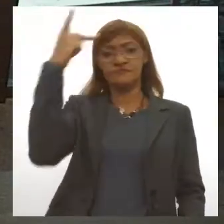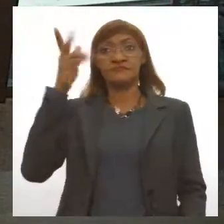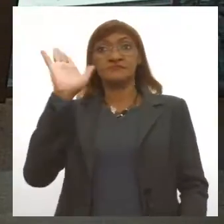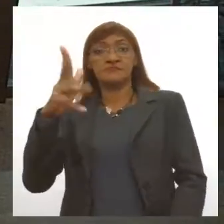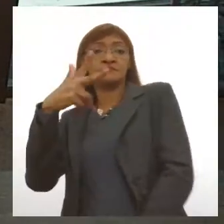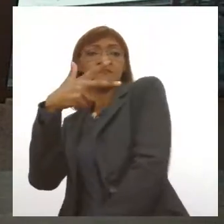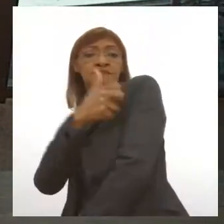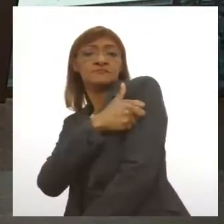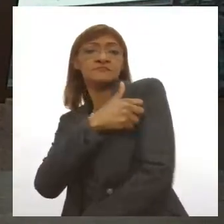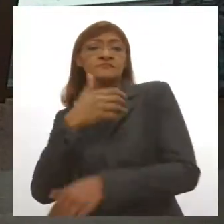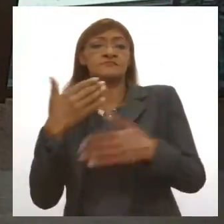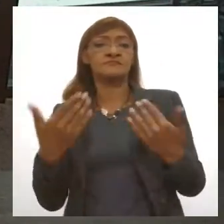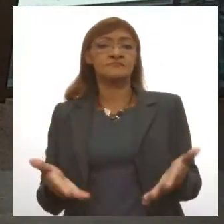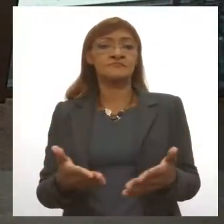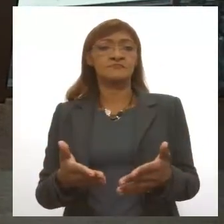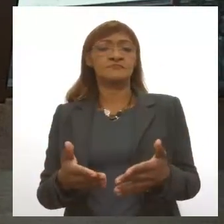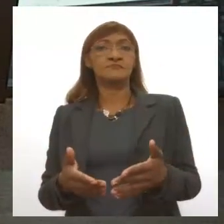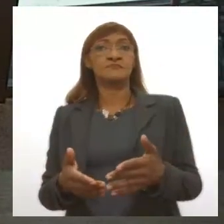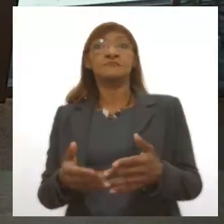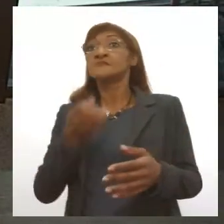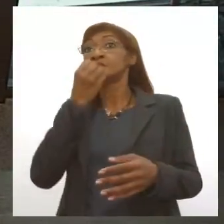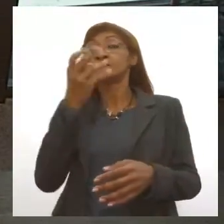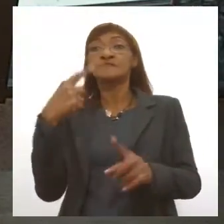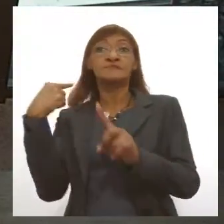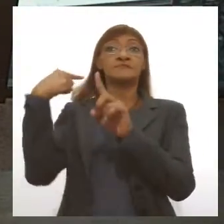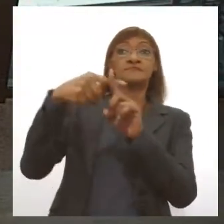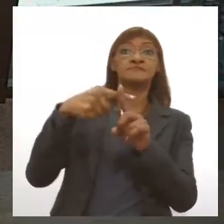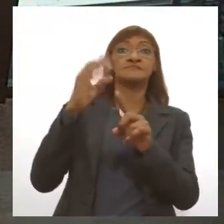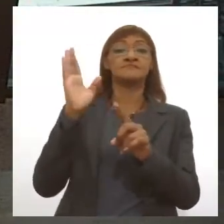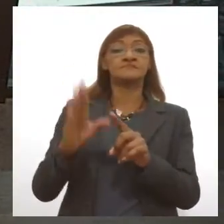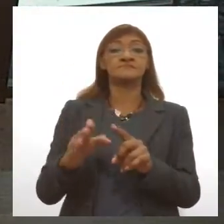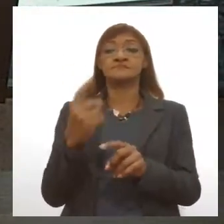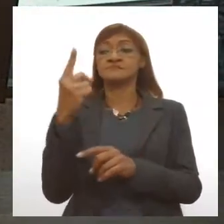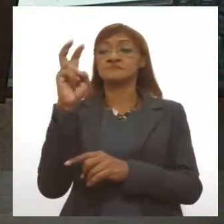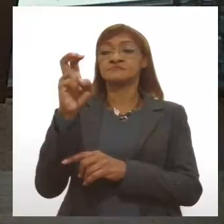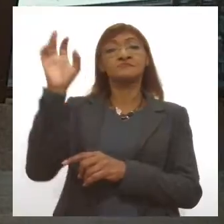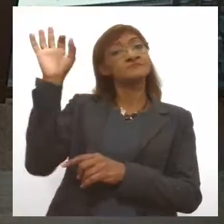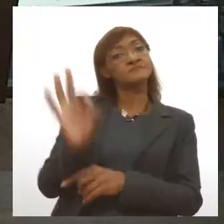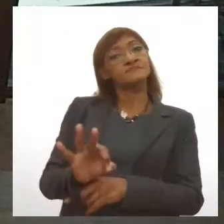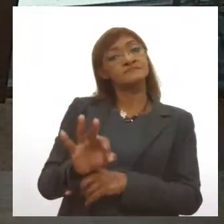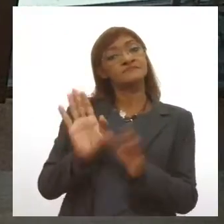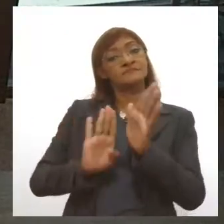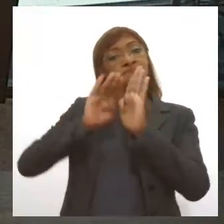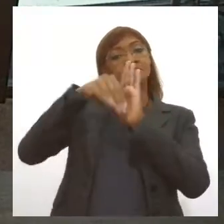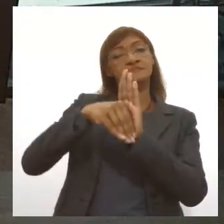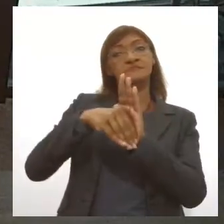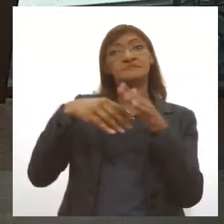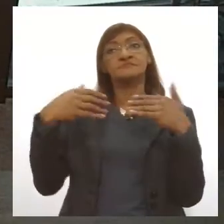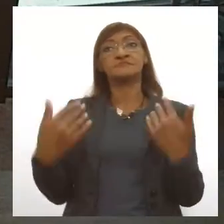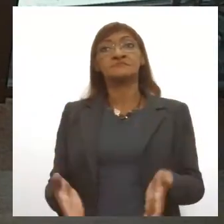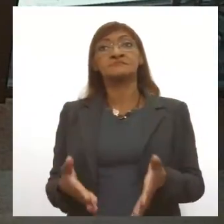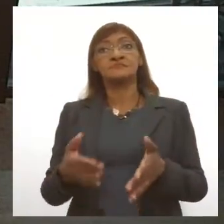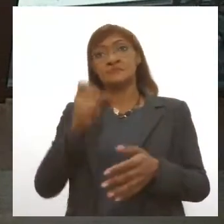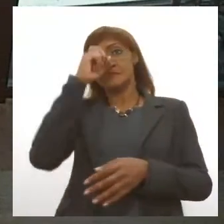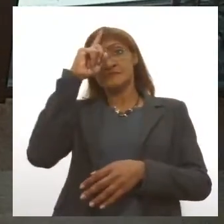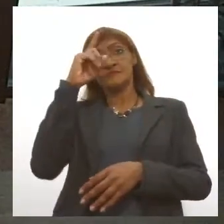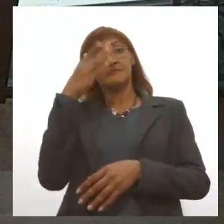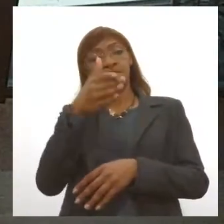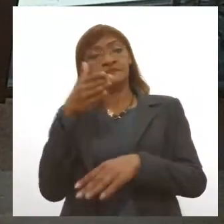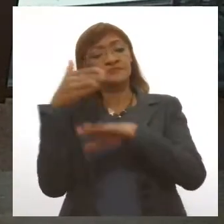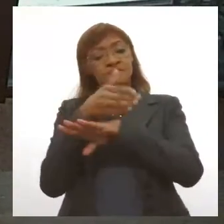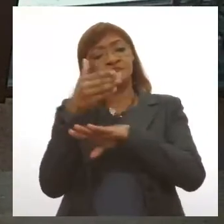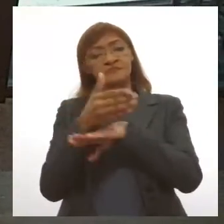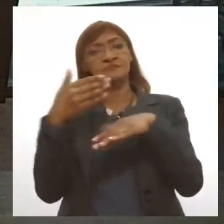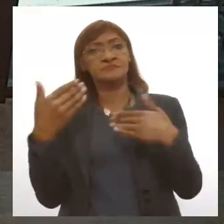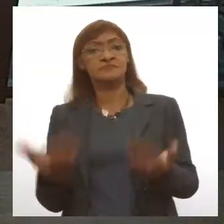vacina e houve uma resposta significativa na diminuição de 15% nas taxas de ocupação nos leitos dos hospitais. Isso